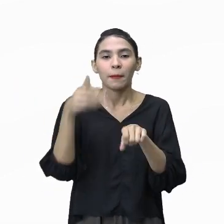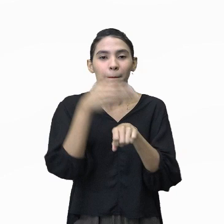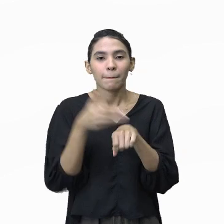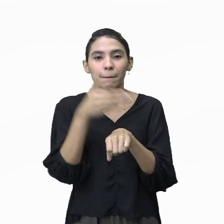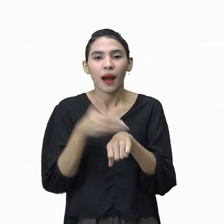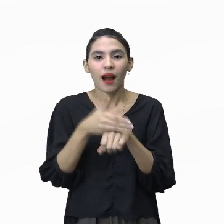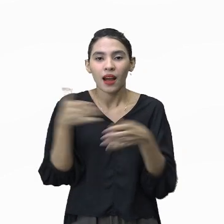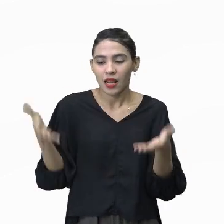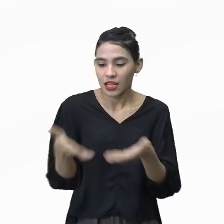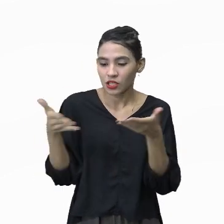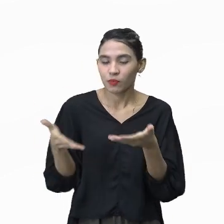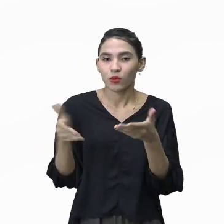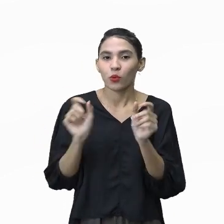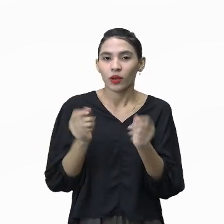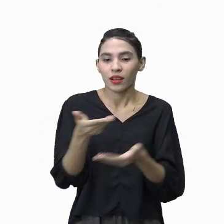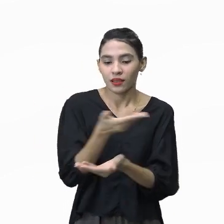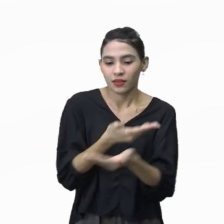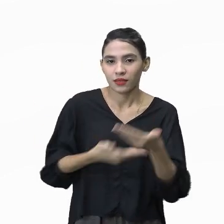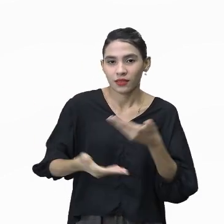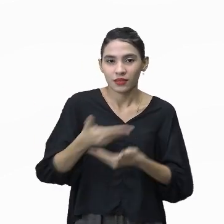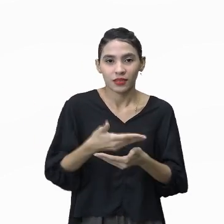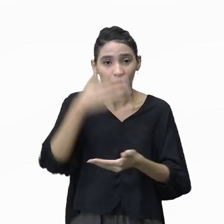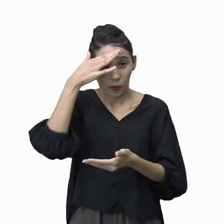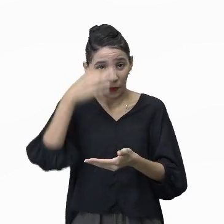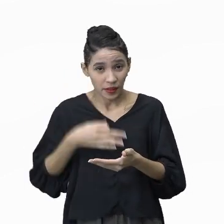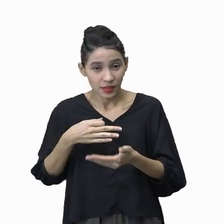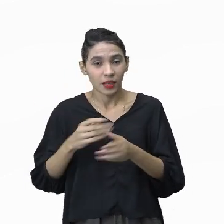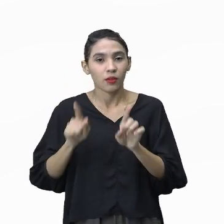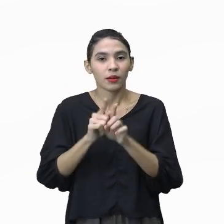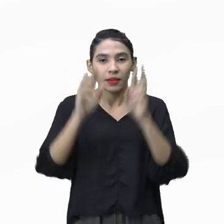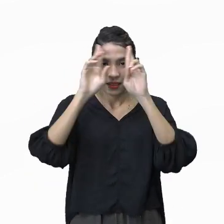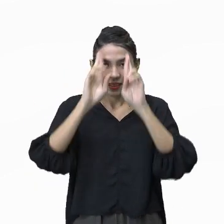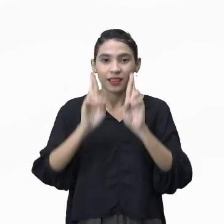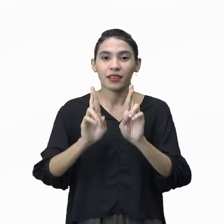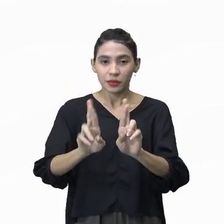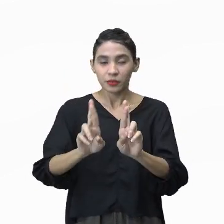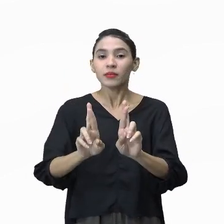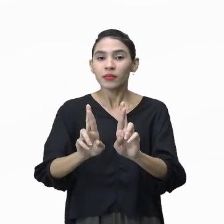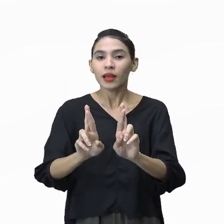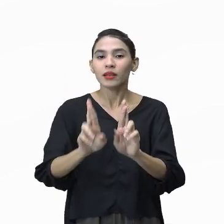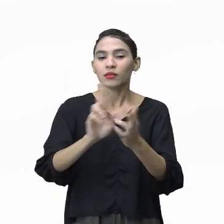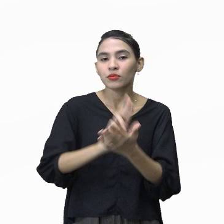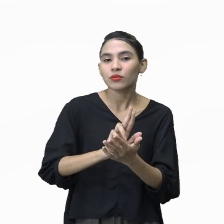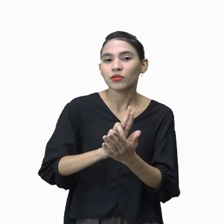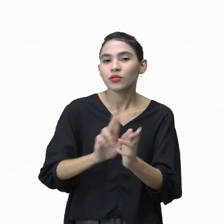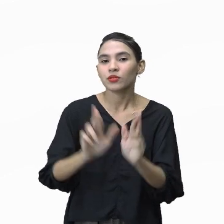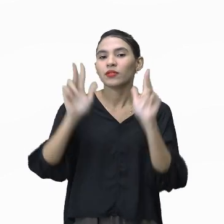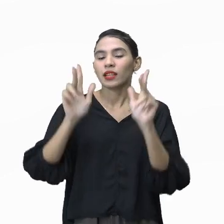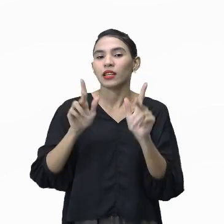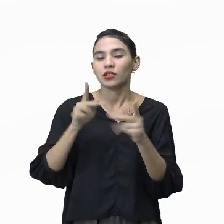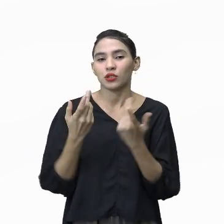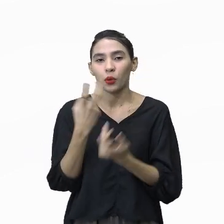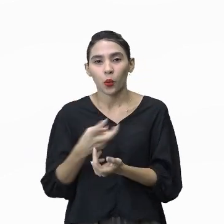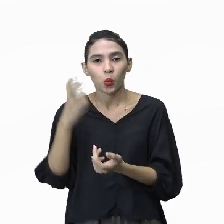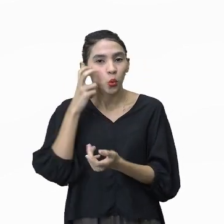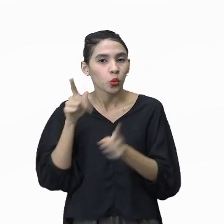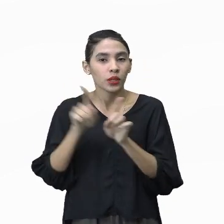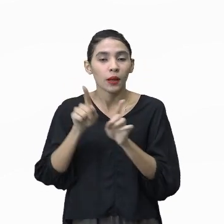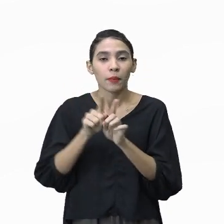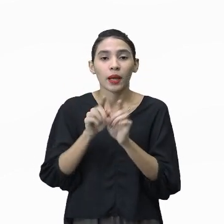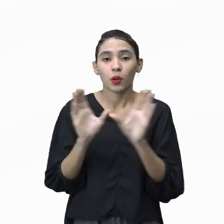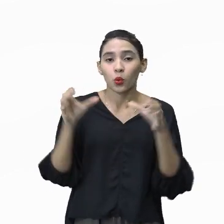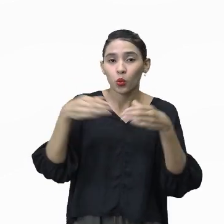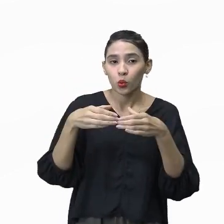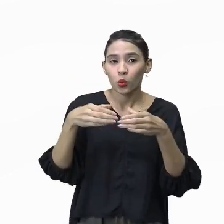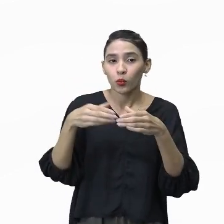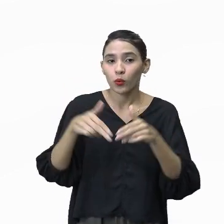estimulam a interação, compreensão e o respeito entre as diferentes culturas e grupos étnicos,